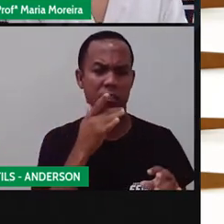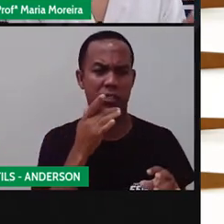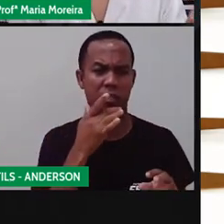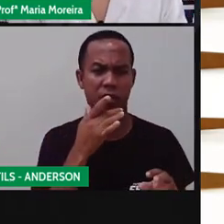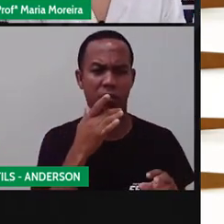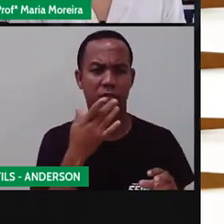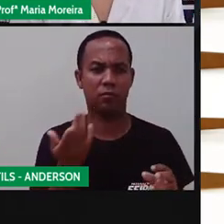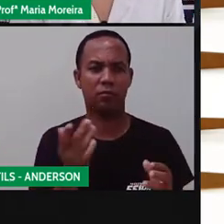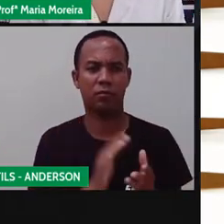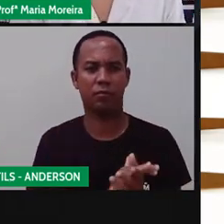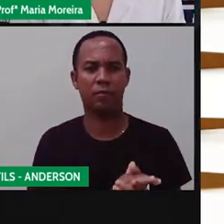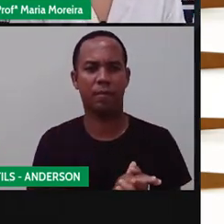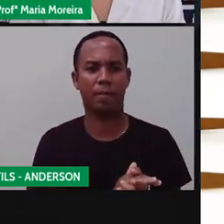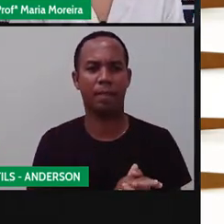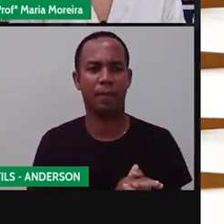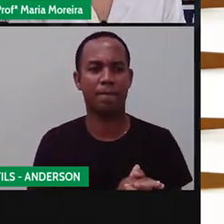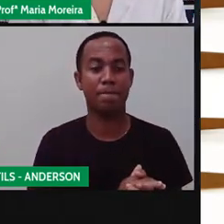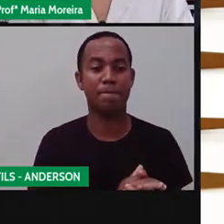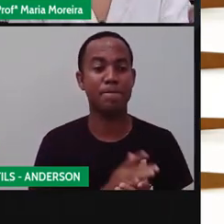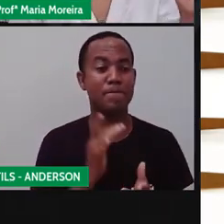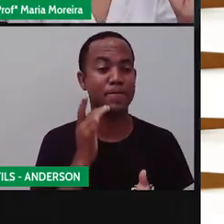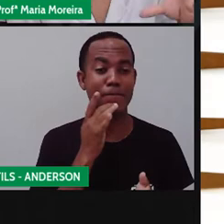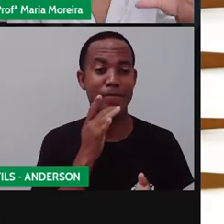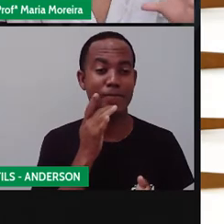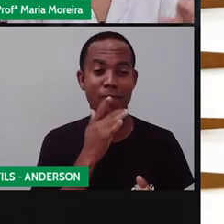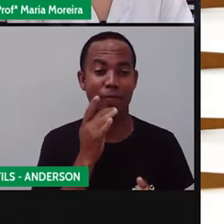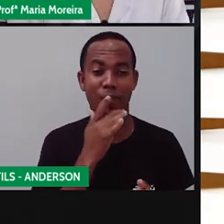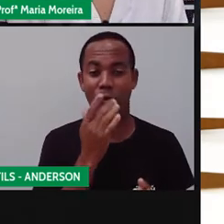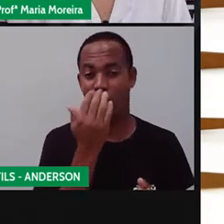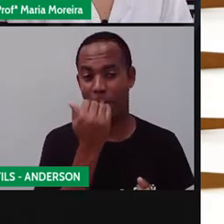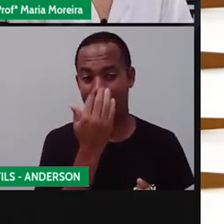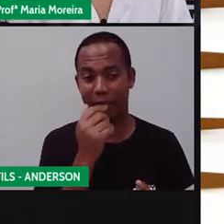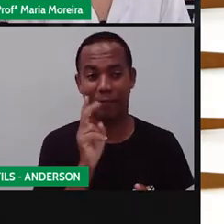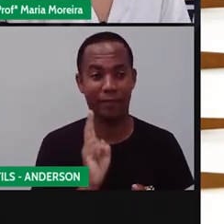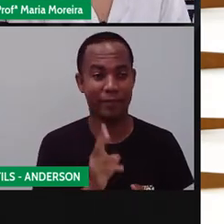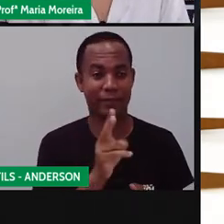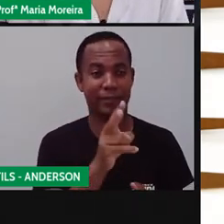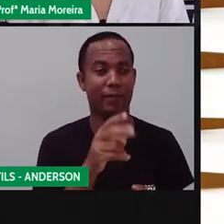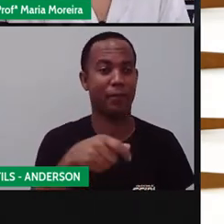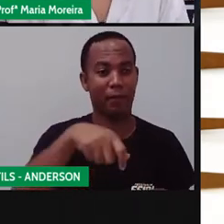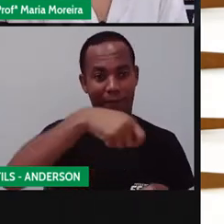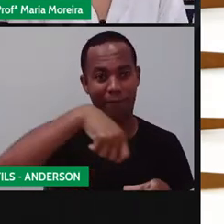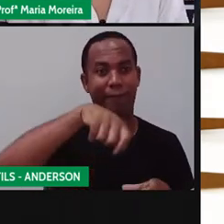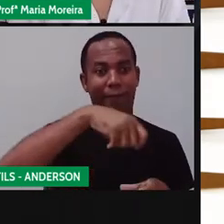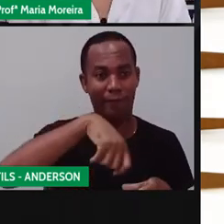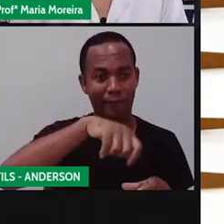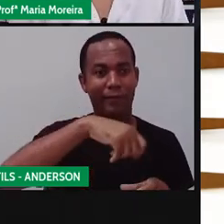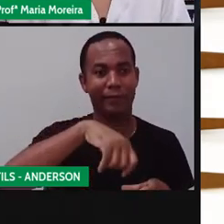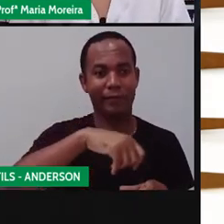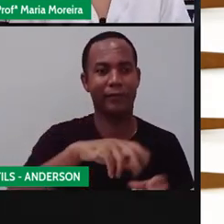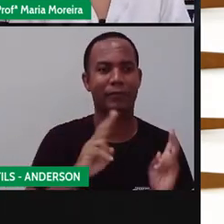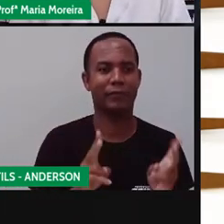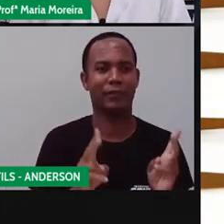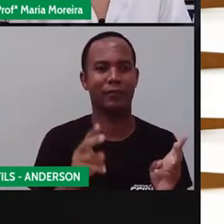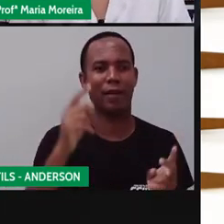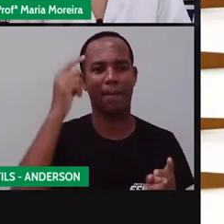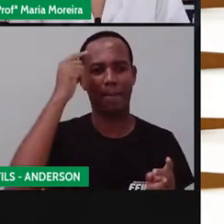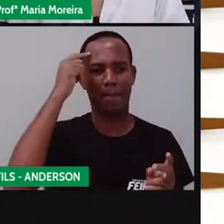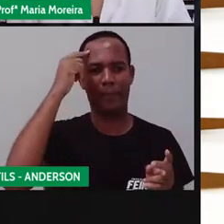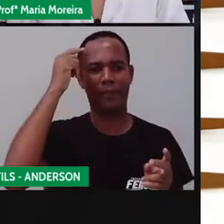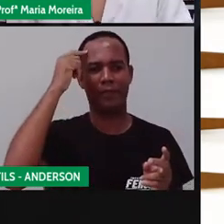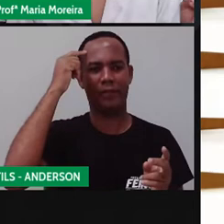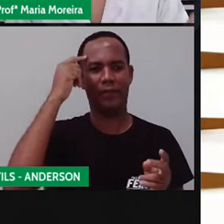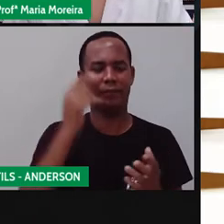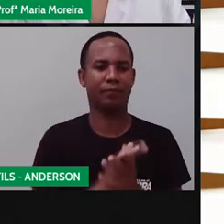é, Anderson, que eu não penso em comida. Se o tempo todo aqui na aula é só comida, comida, comida, comida. Tem que pensar em comida, gente.